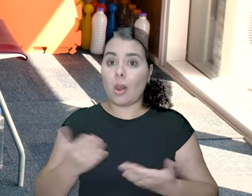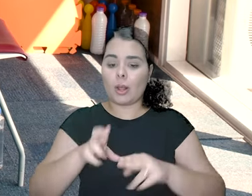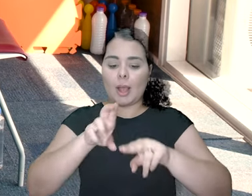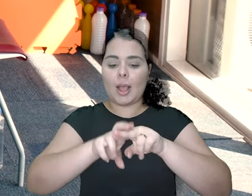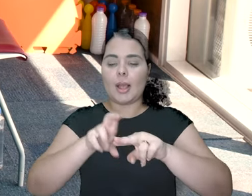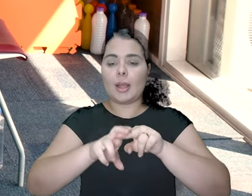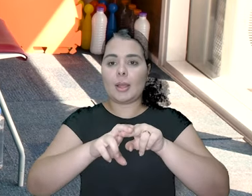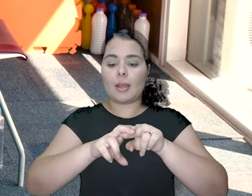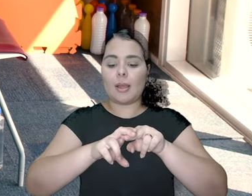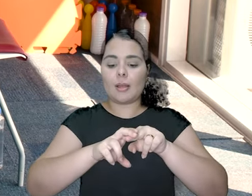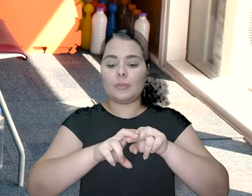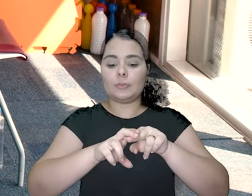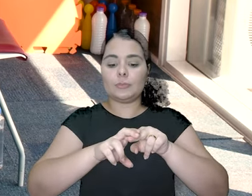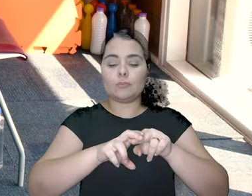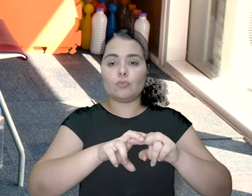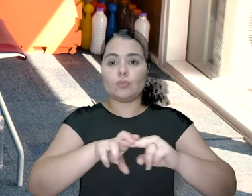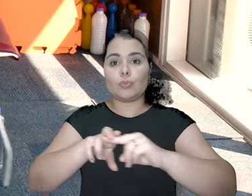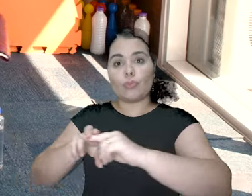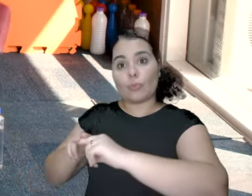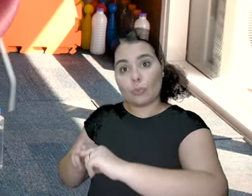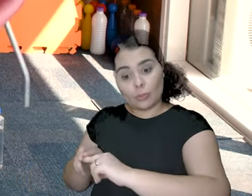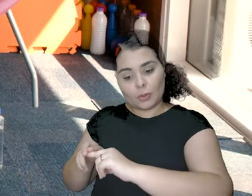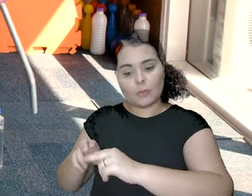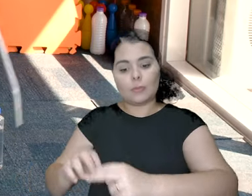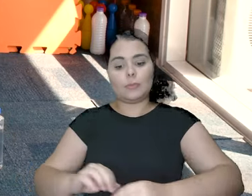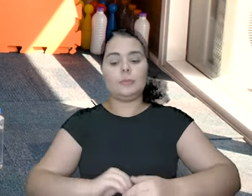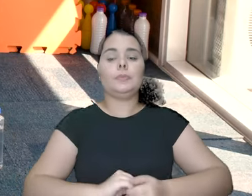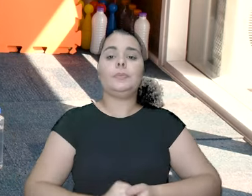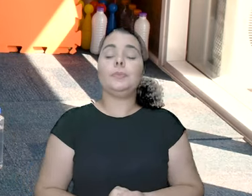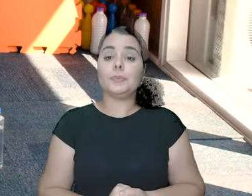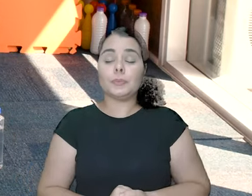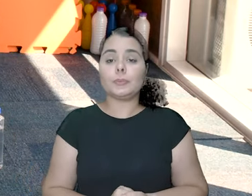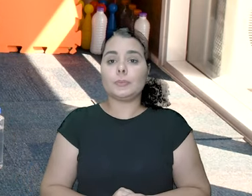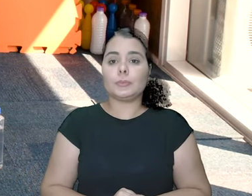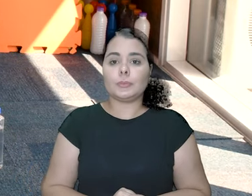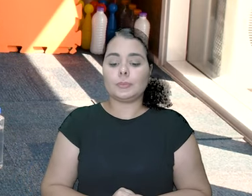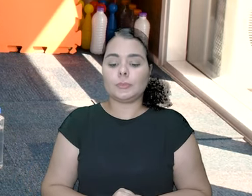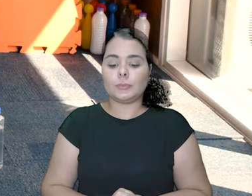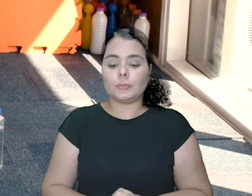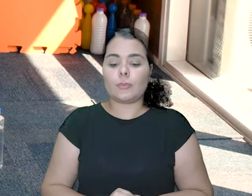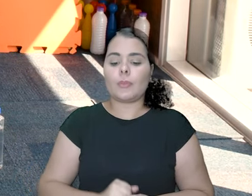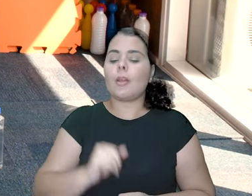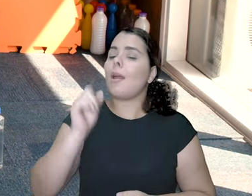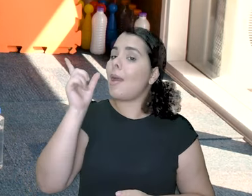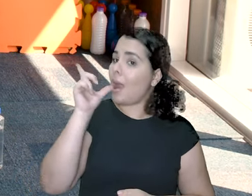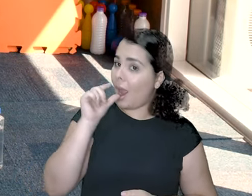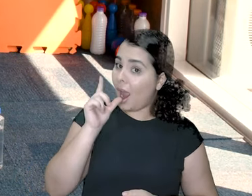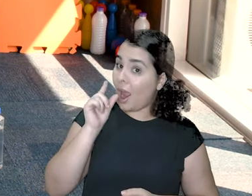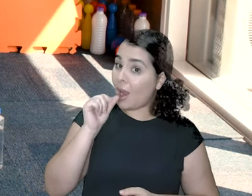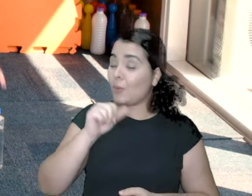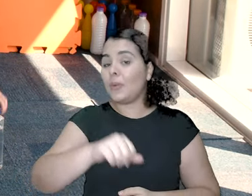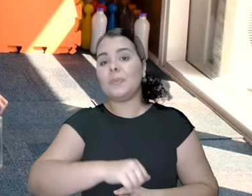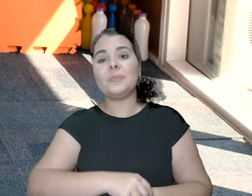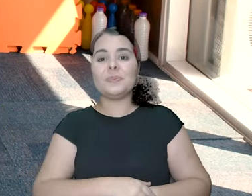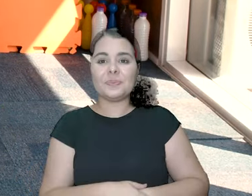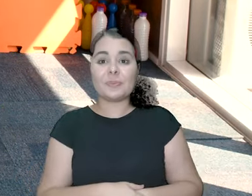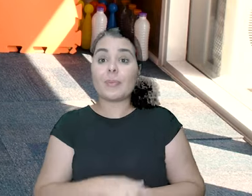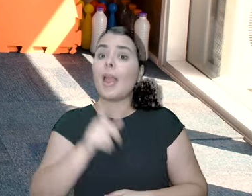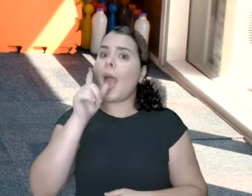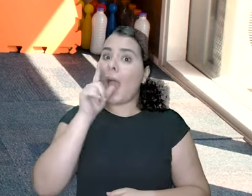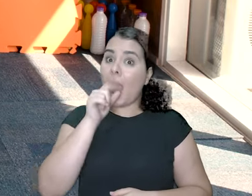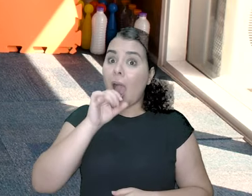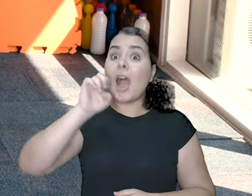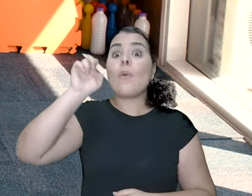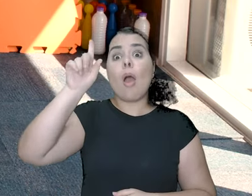Aê! Vira a cadeira para o outro lado. Tchum, tchum, tchum, tchum, tchum. Pega a sua água.